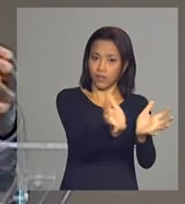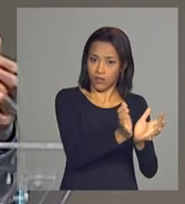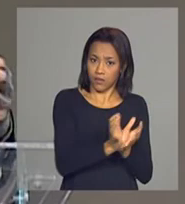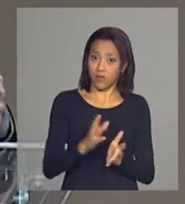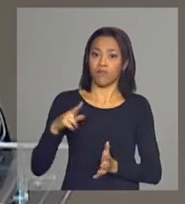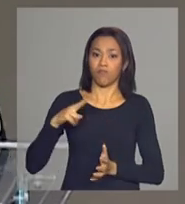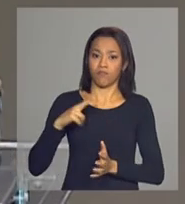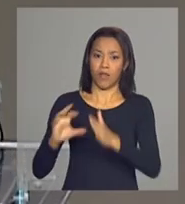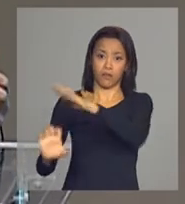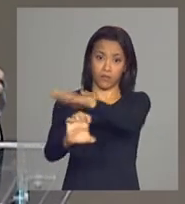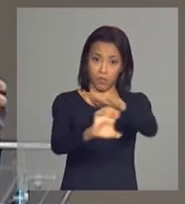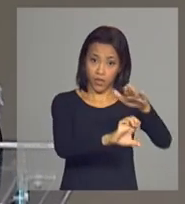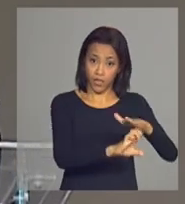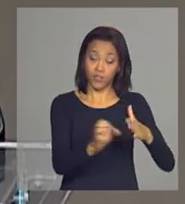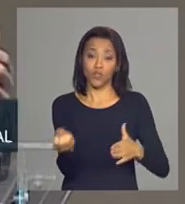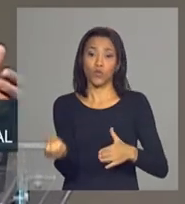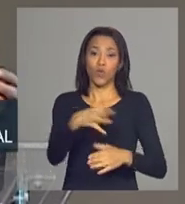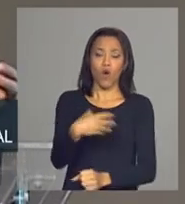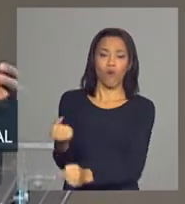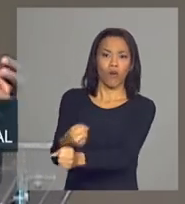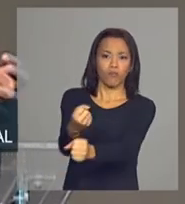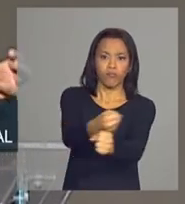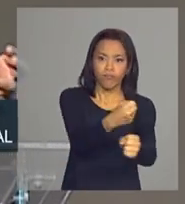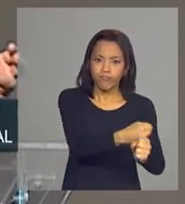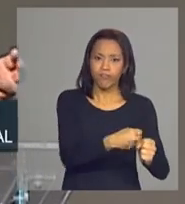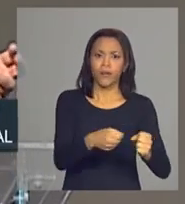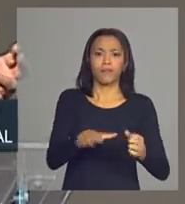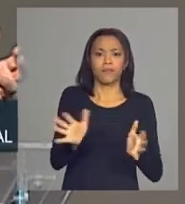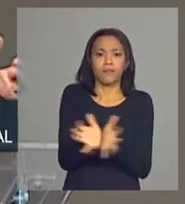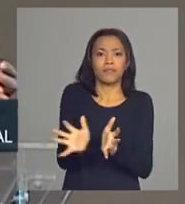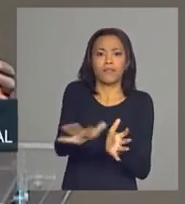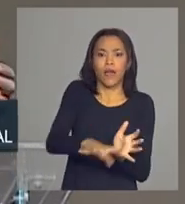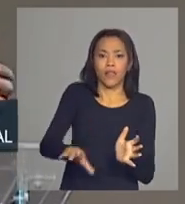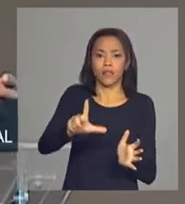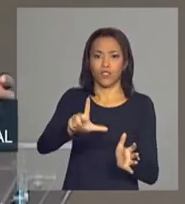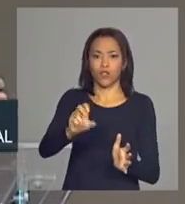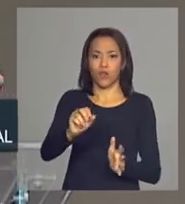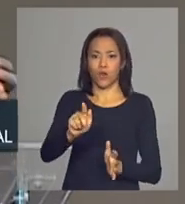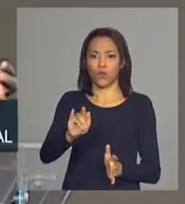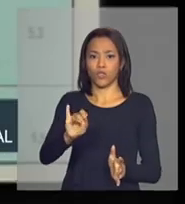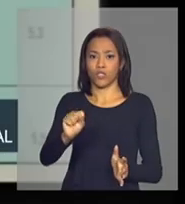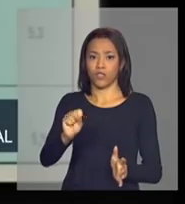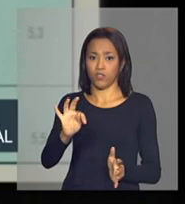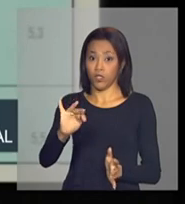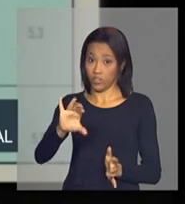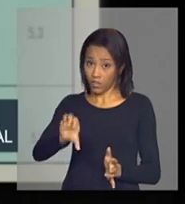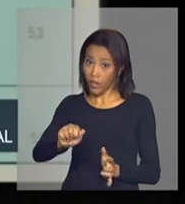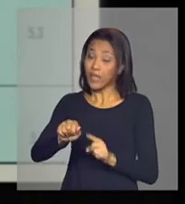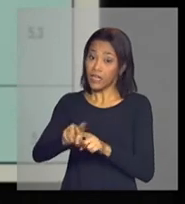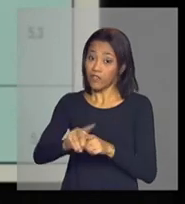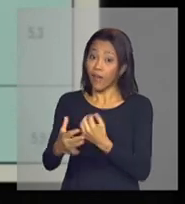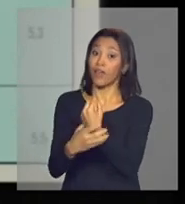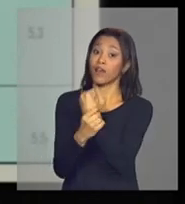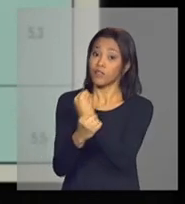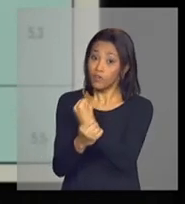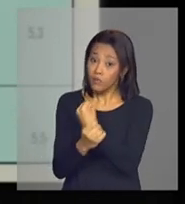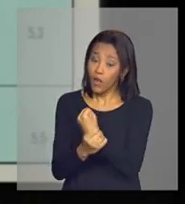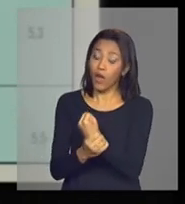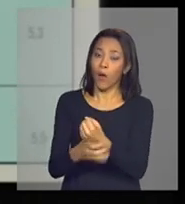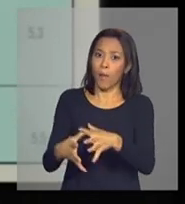novas infraestruturas especialmente em logísticas e que garantirão um crescimento